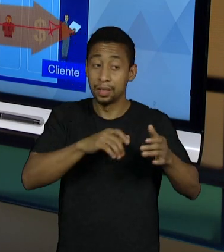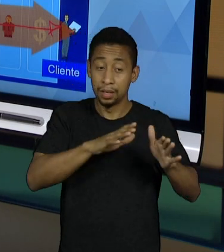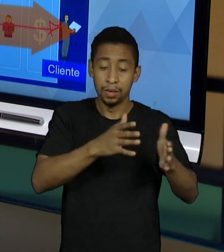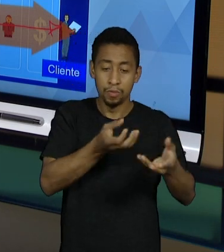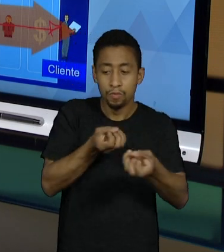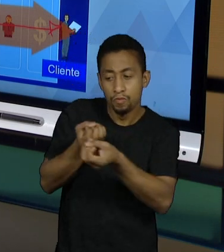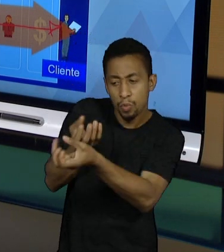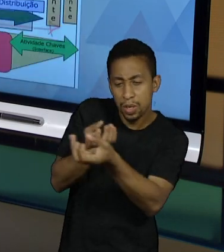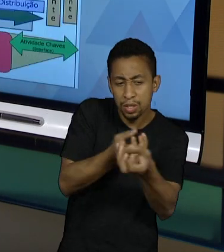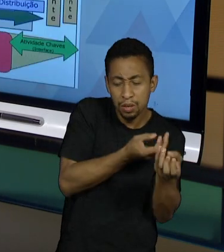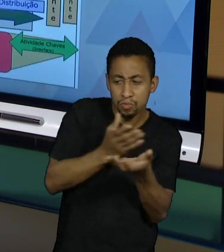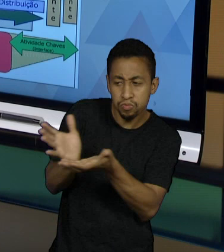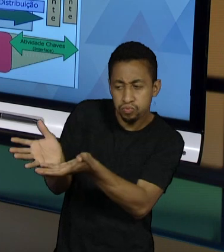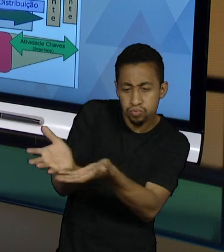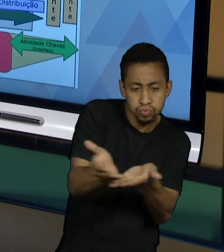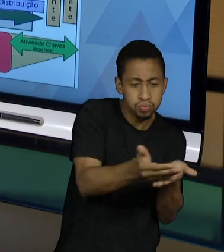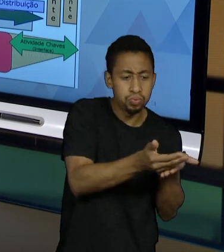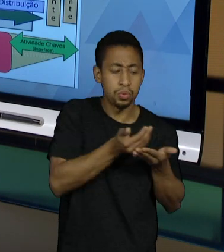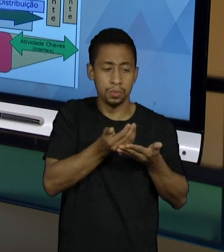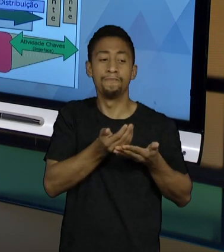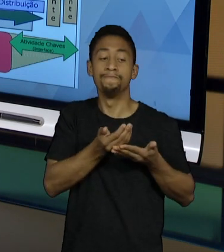vários conceitos de desenvolvimento de produto.